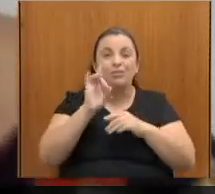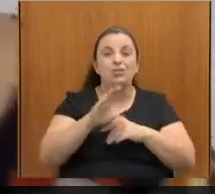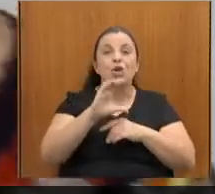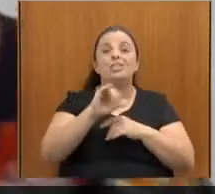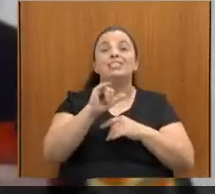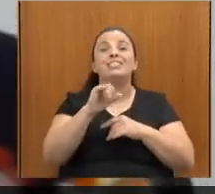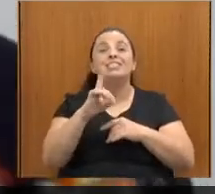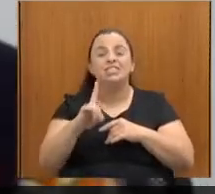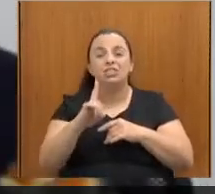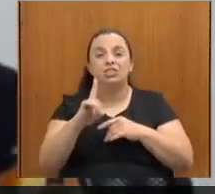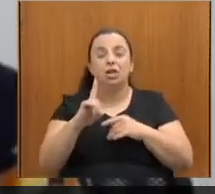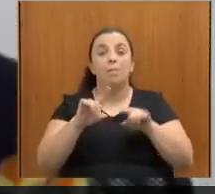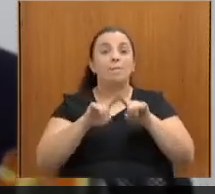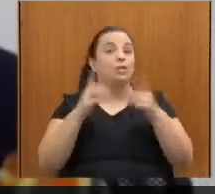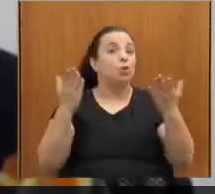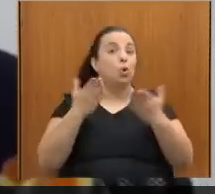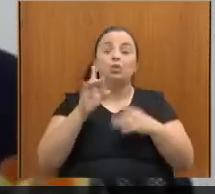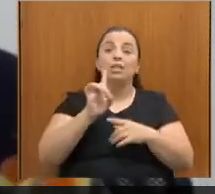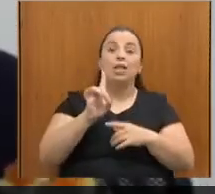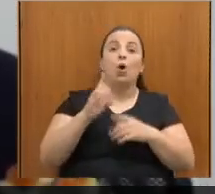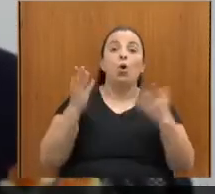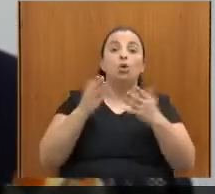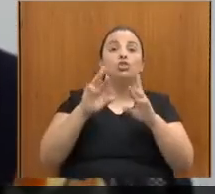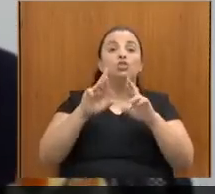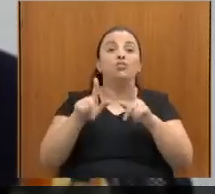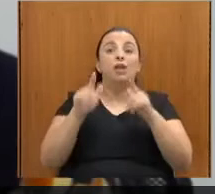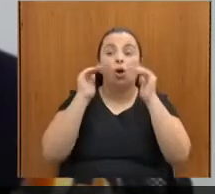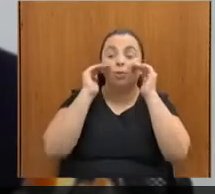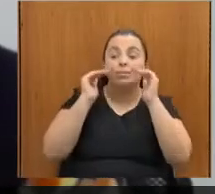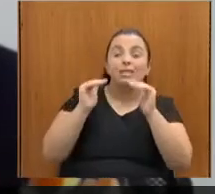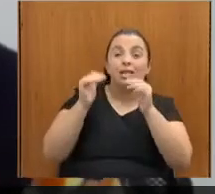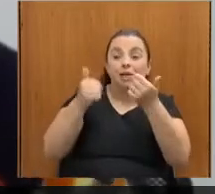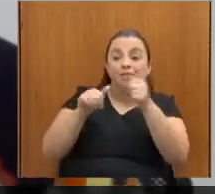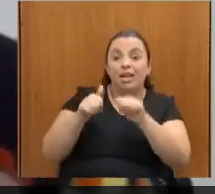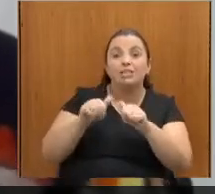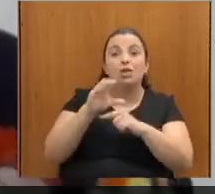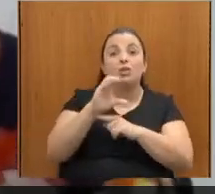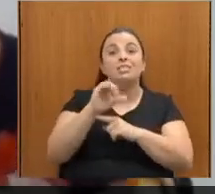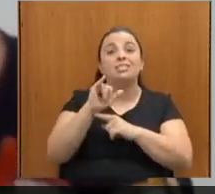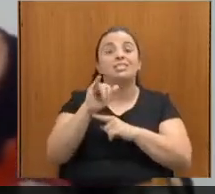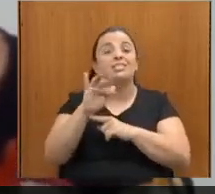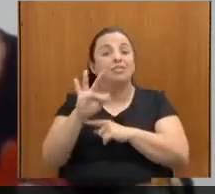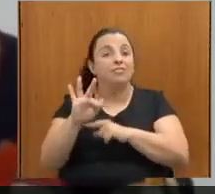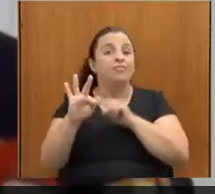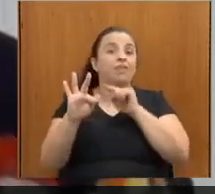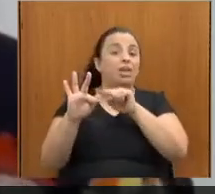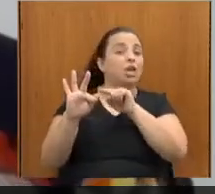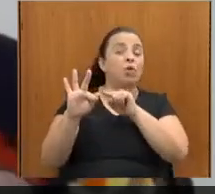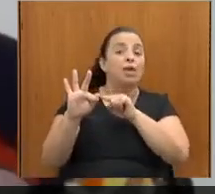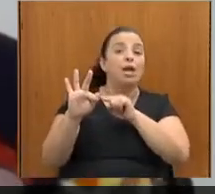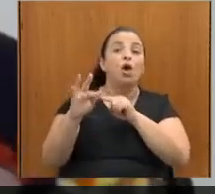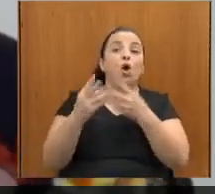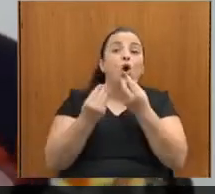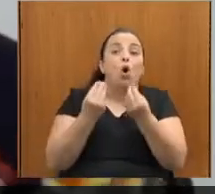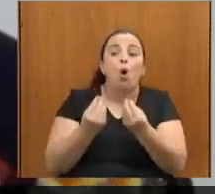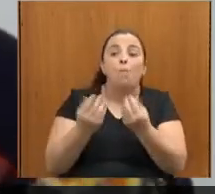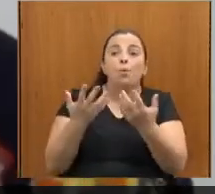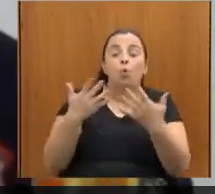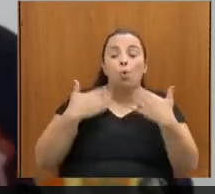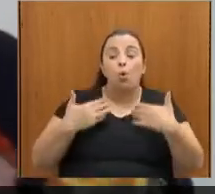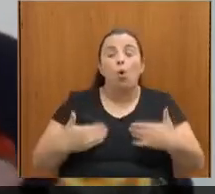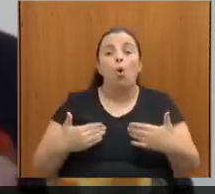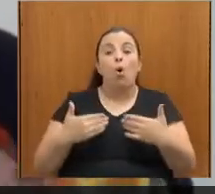avaliação pela CIF, que é uma classificação irmã da CID, que a gente conhece mais, mas que trata o quê? De funcionalidade do ser humano.